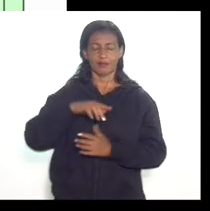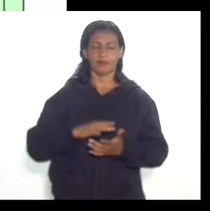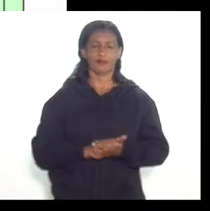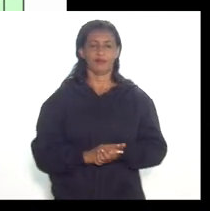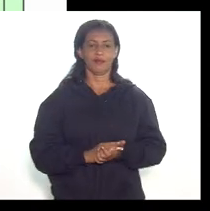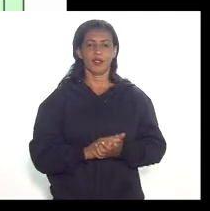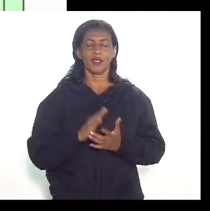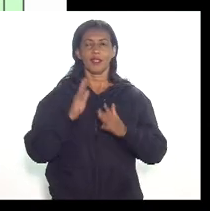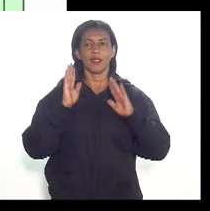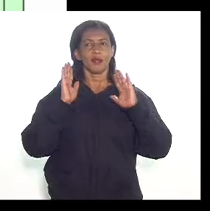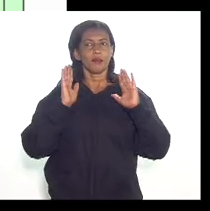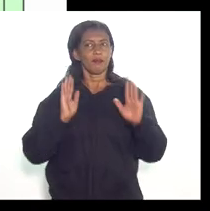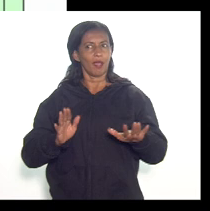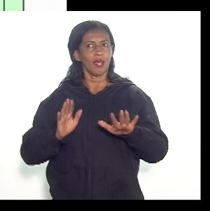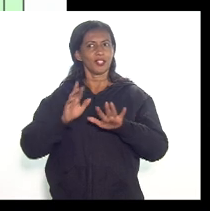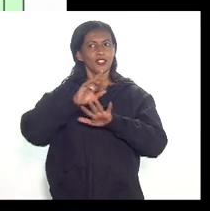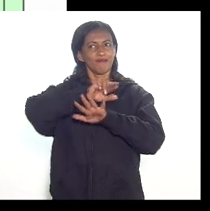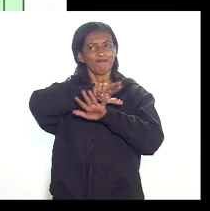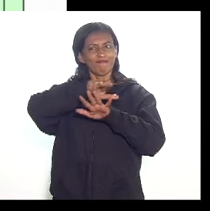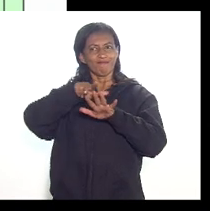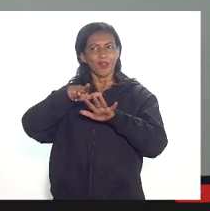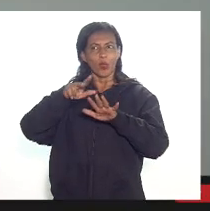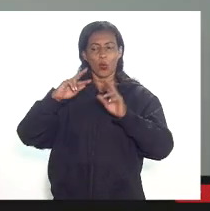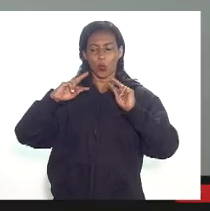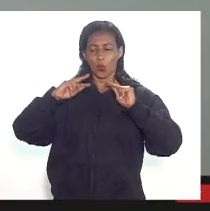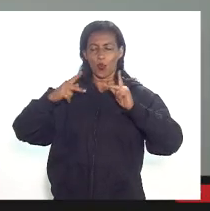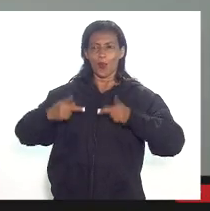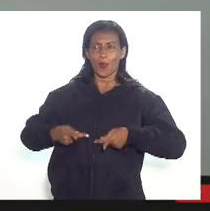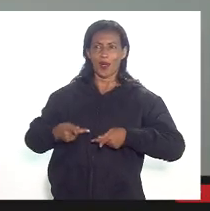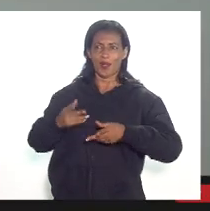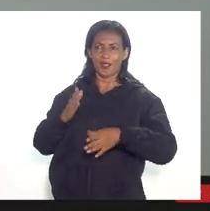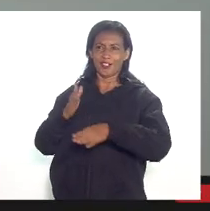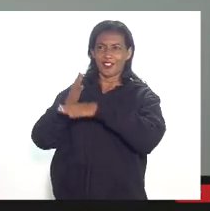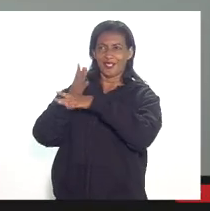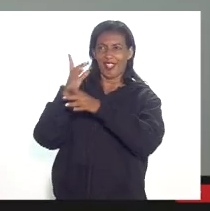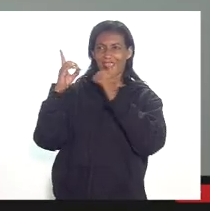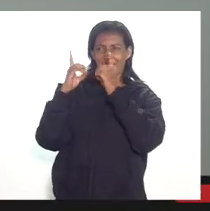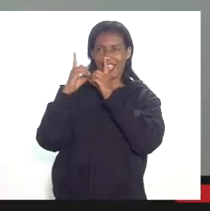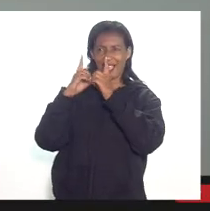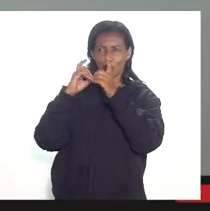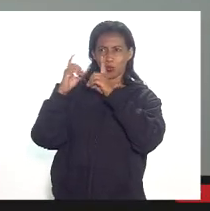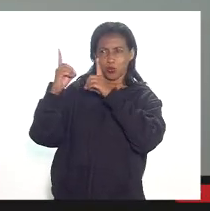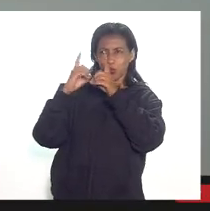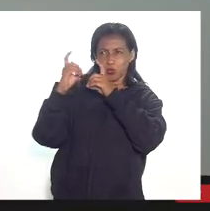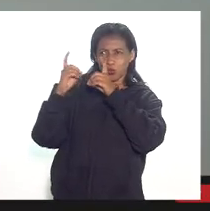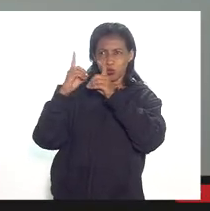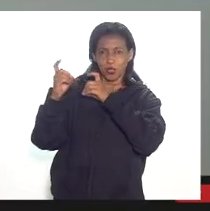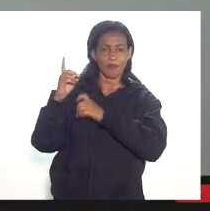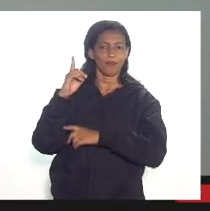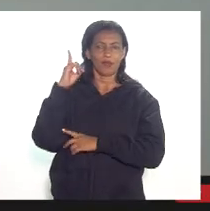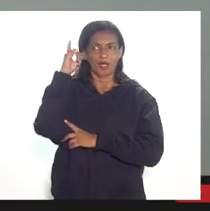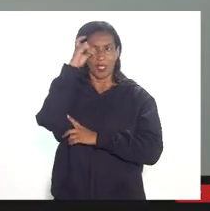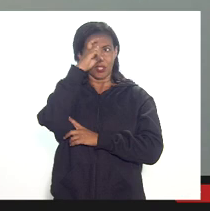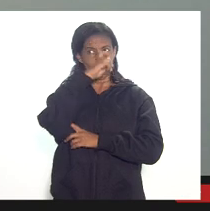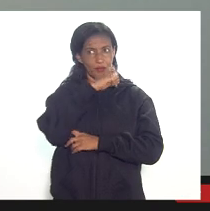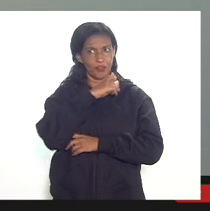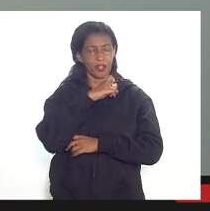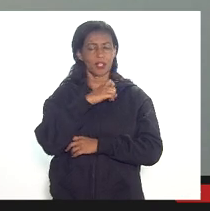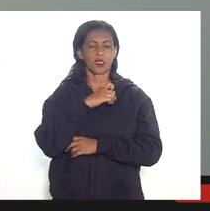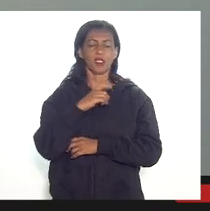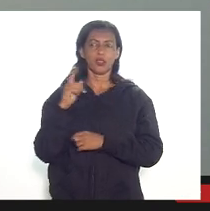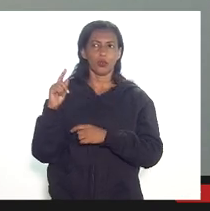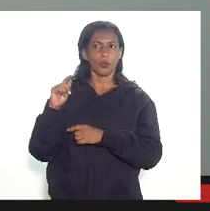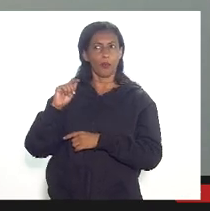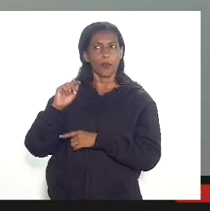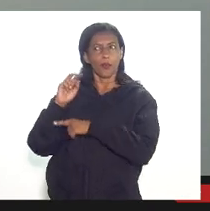há possibilidades de muitas intervenções humanas nessa forma de extração de dados e isso é um causa de risco muito grande para a